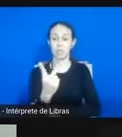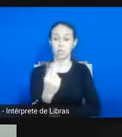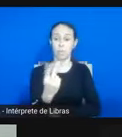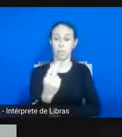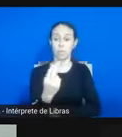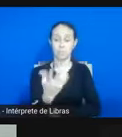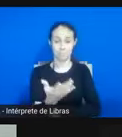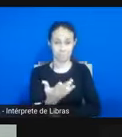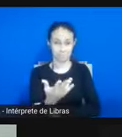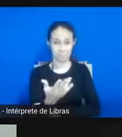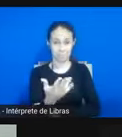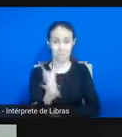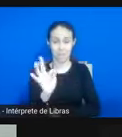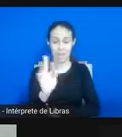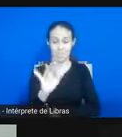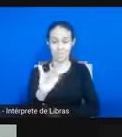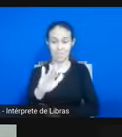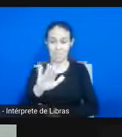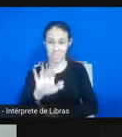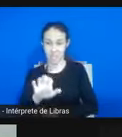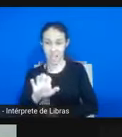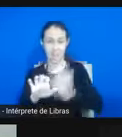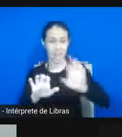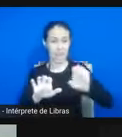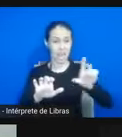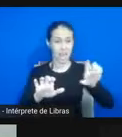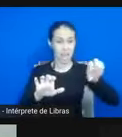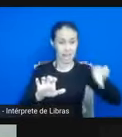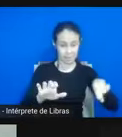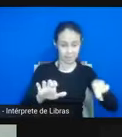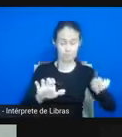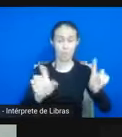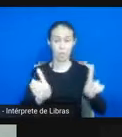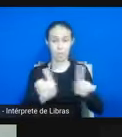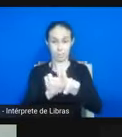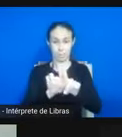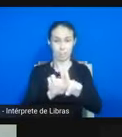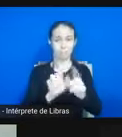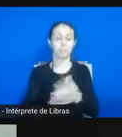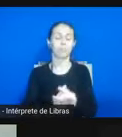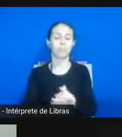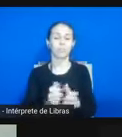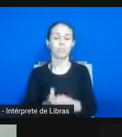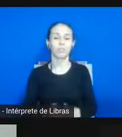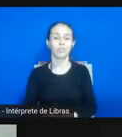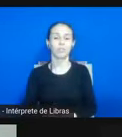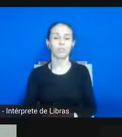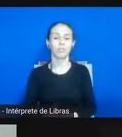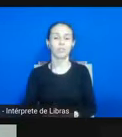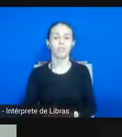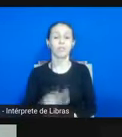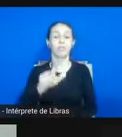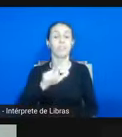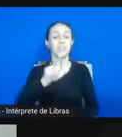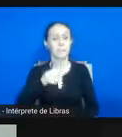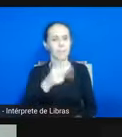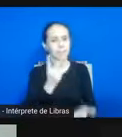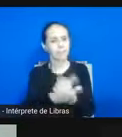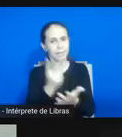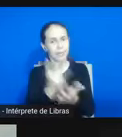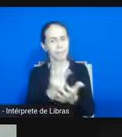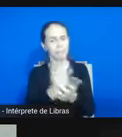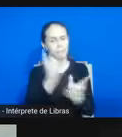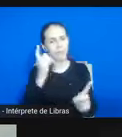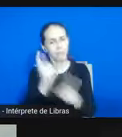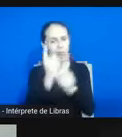Franciele Oliveira e a Ellen Silveira, né? e depois todas as vezes em que eu encontrei